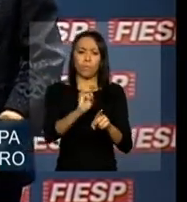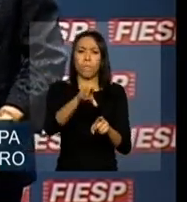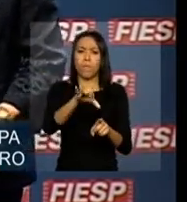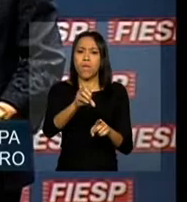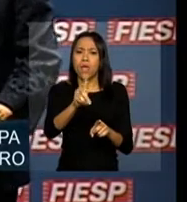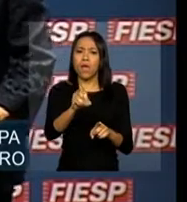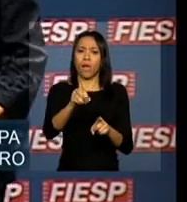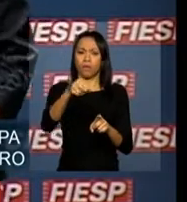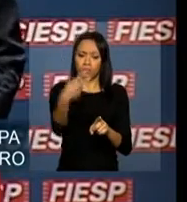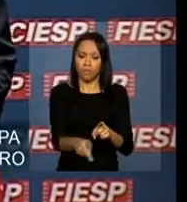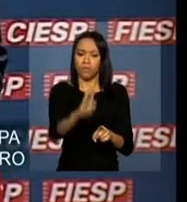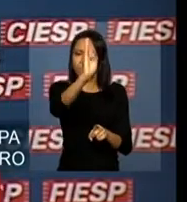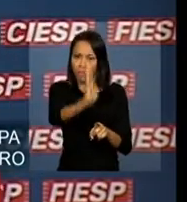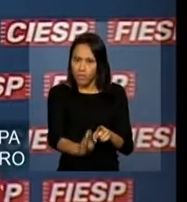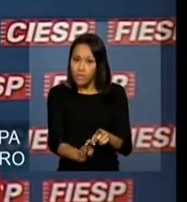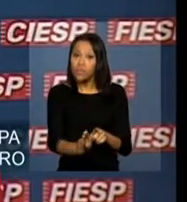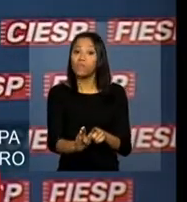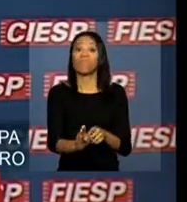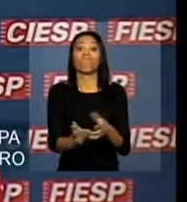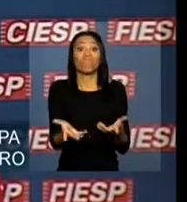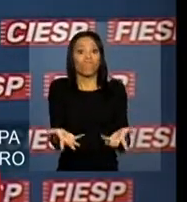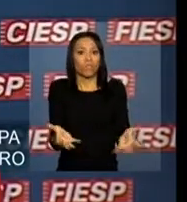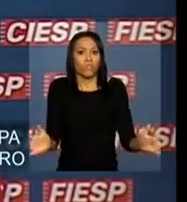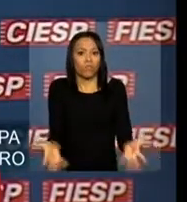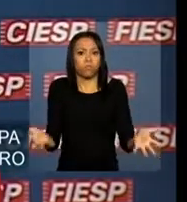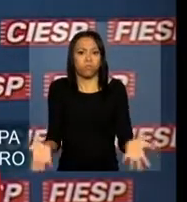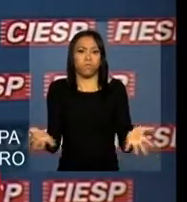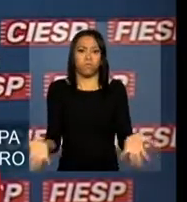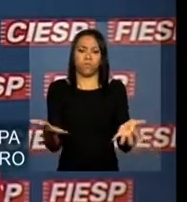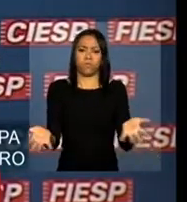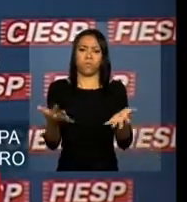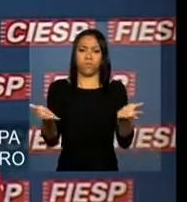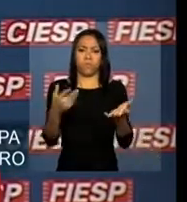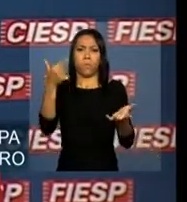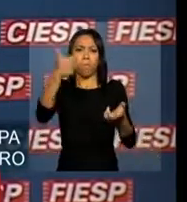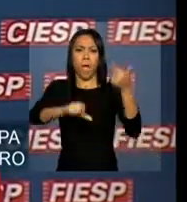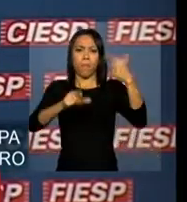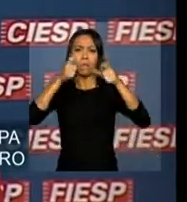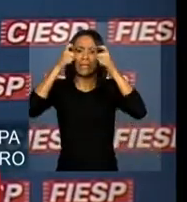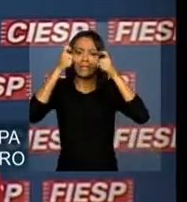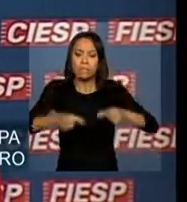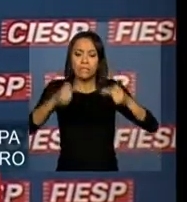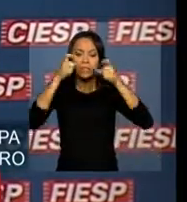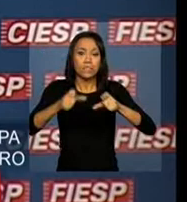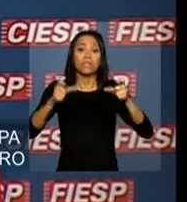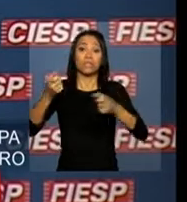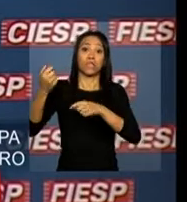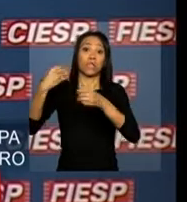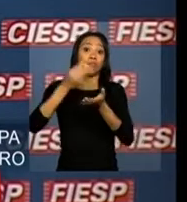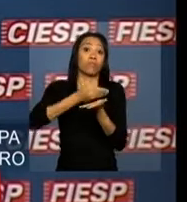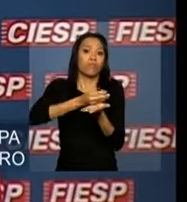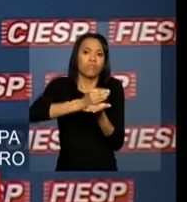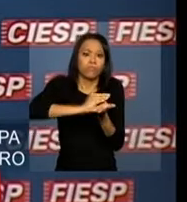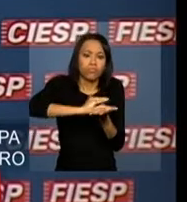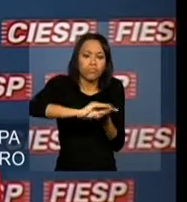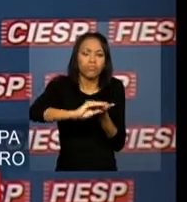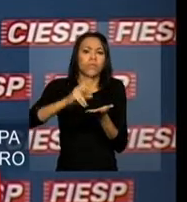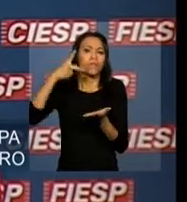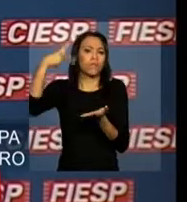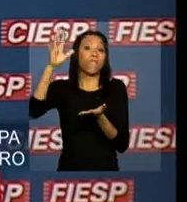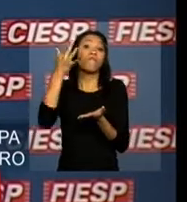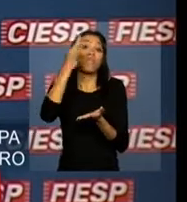massa no país tem sido um estímulo ao crescimento dos investimentos franceses em supermercados,